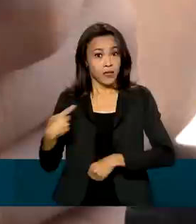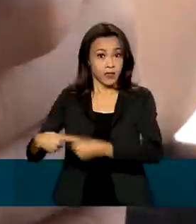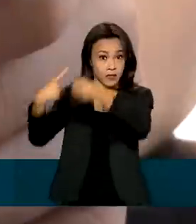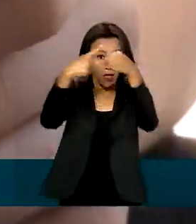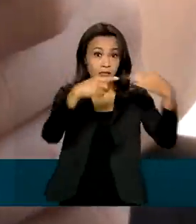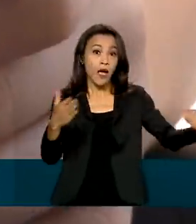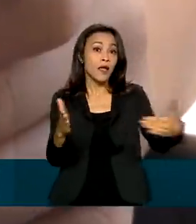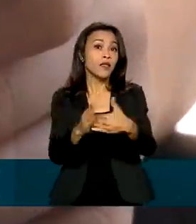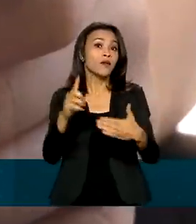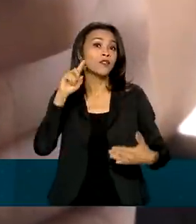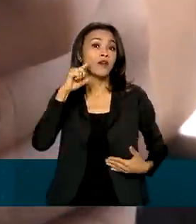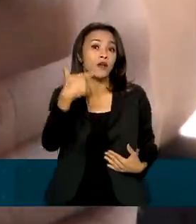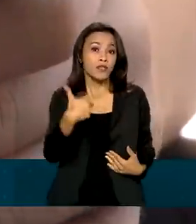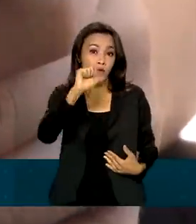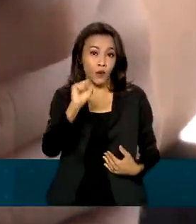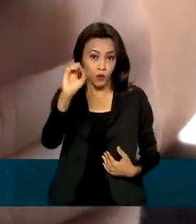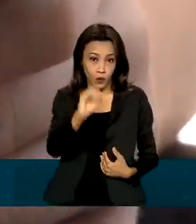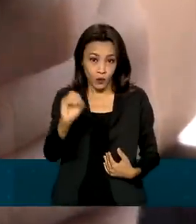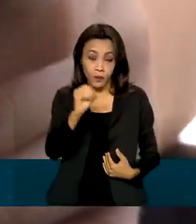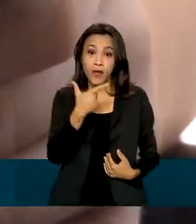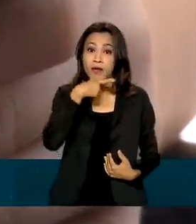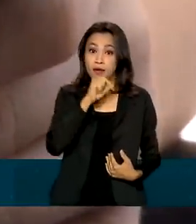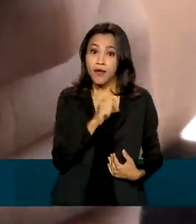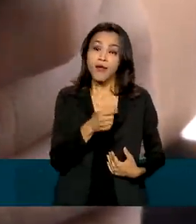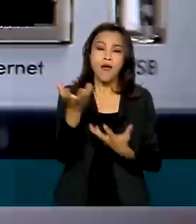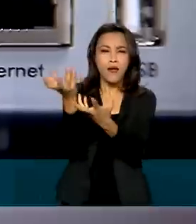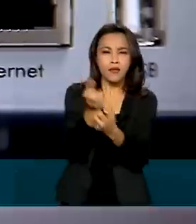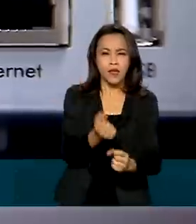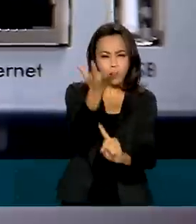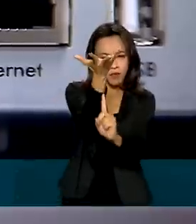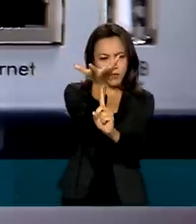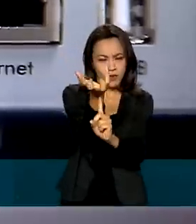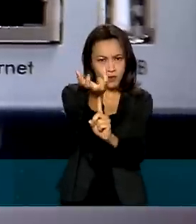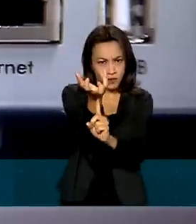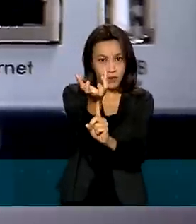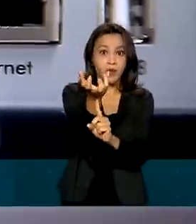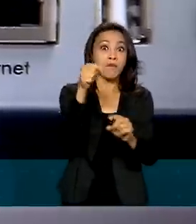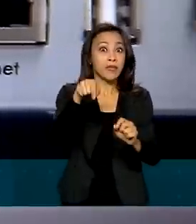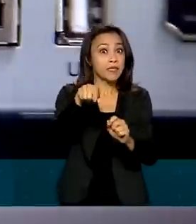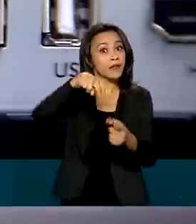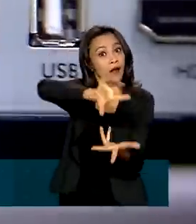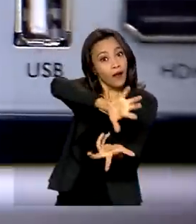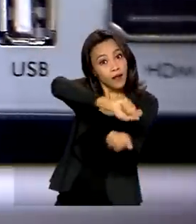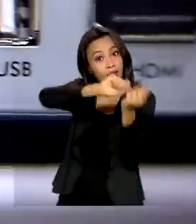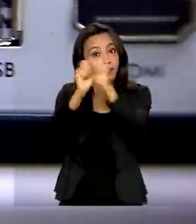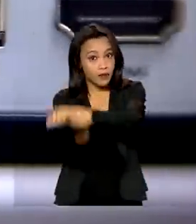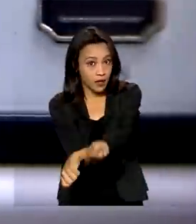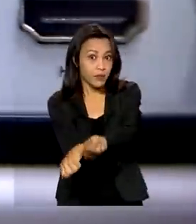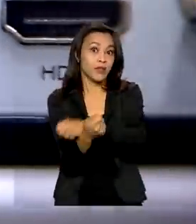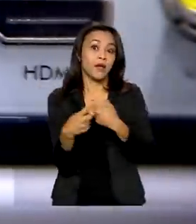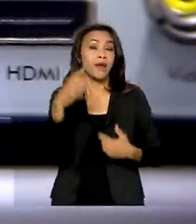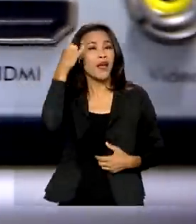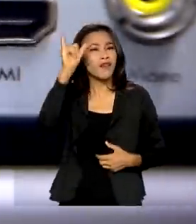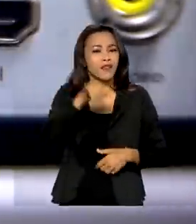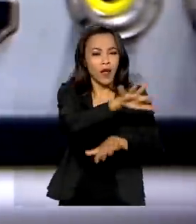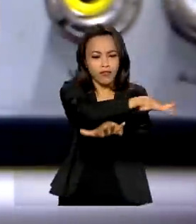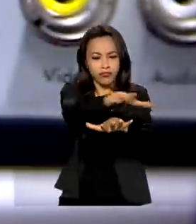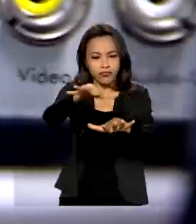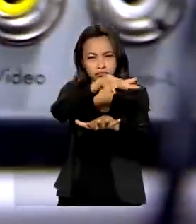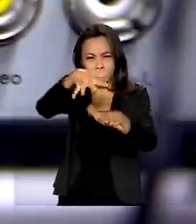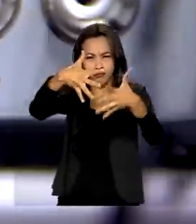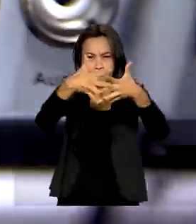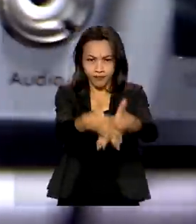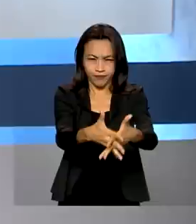Quem recebe as transmissões da TV aberta pela antena parabólica precisa adaptar o equipamento para evitar interferências.